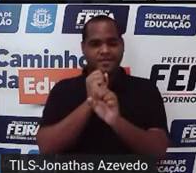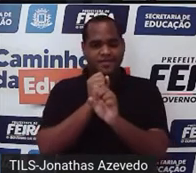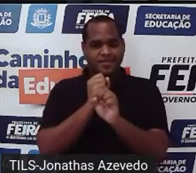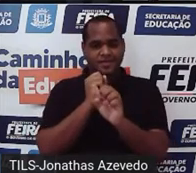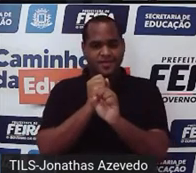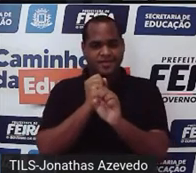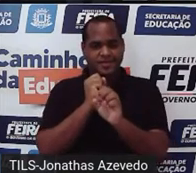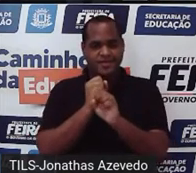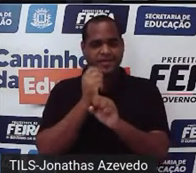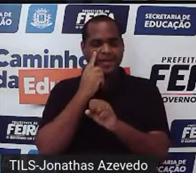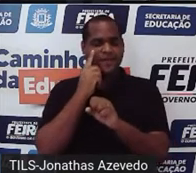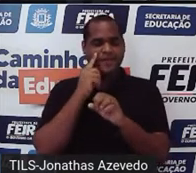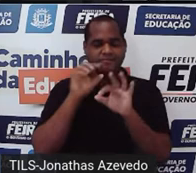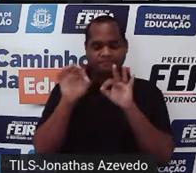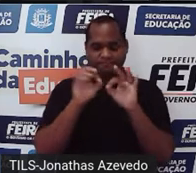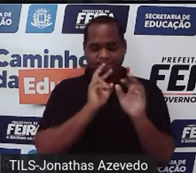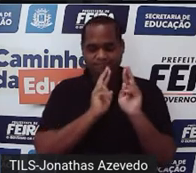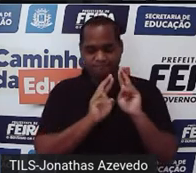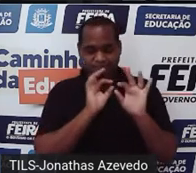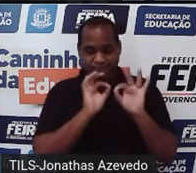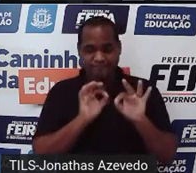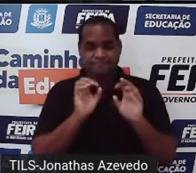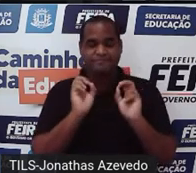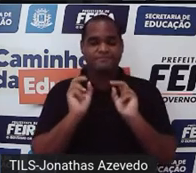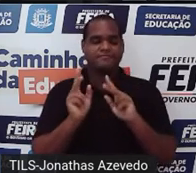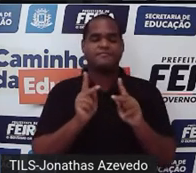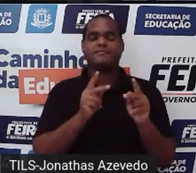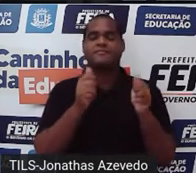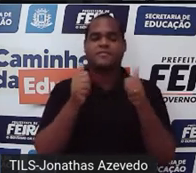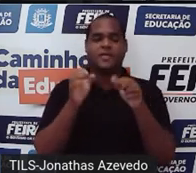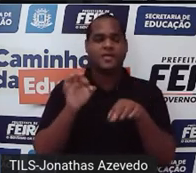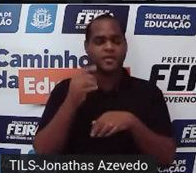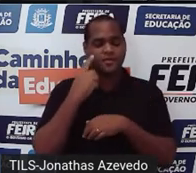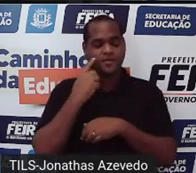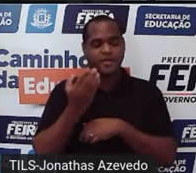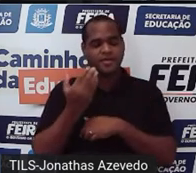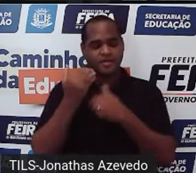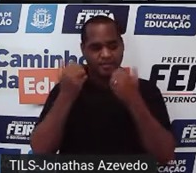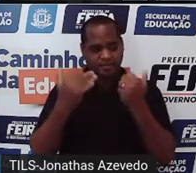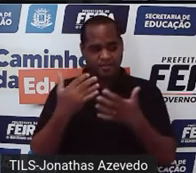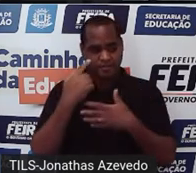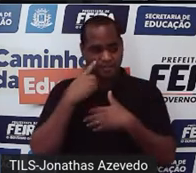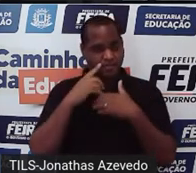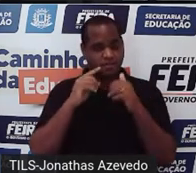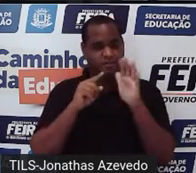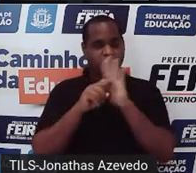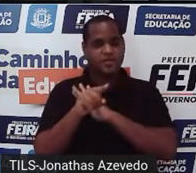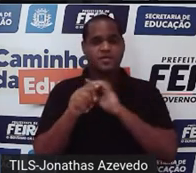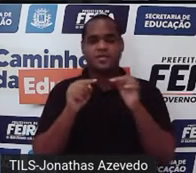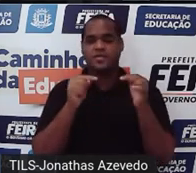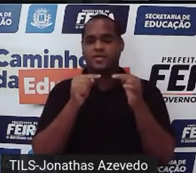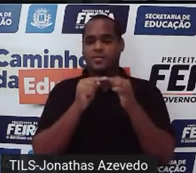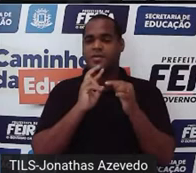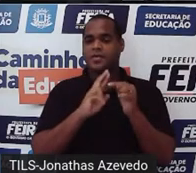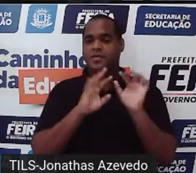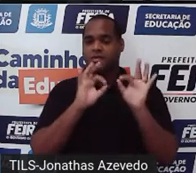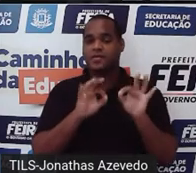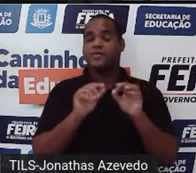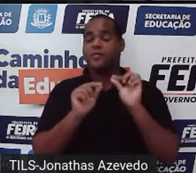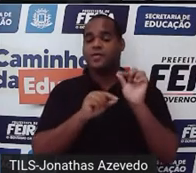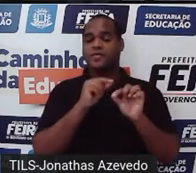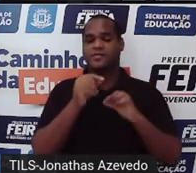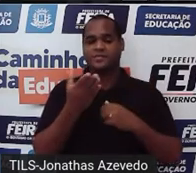É hora de fazer rascunho, certo? Então, vem aqui comigo. A pergunta para ser respondida é essa aqui, ó.